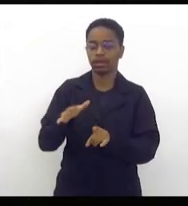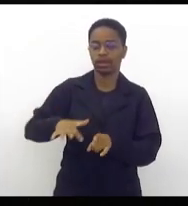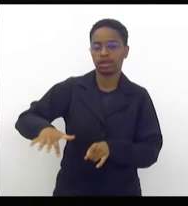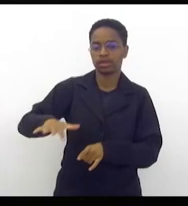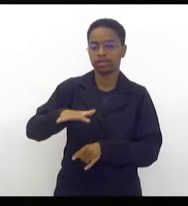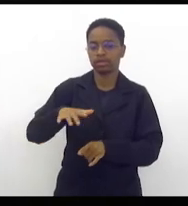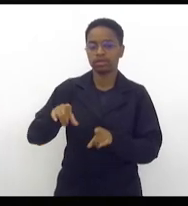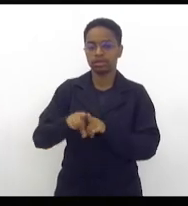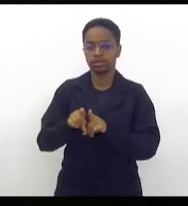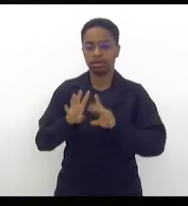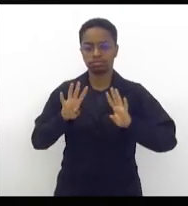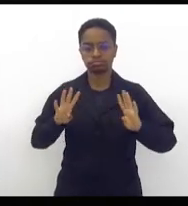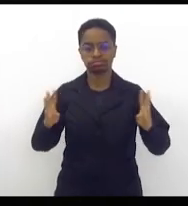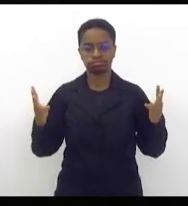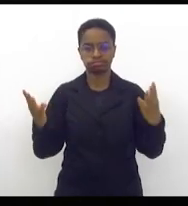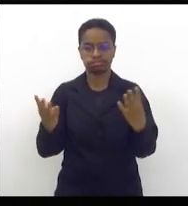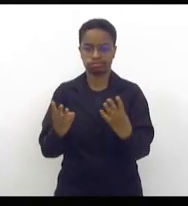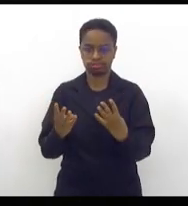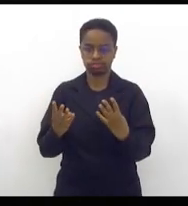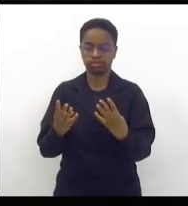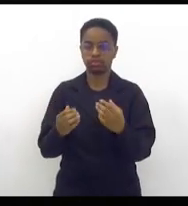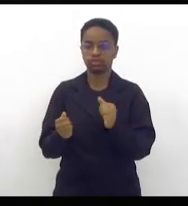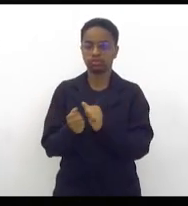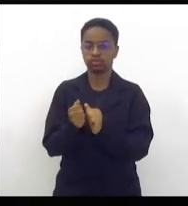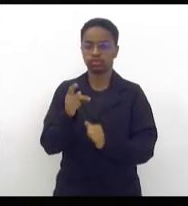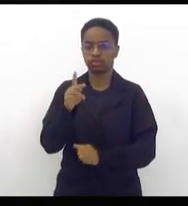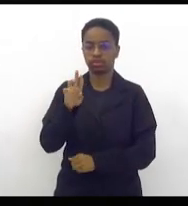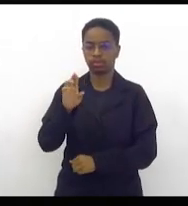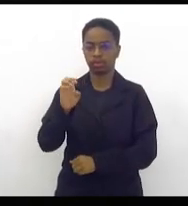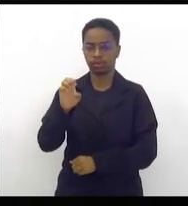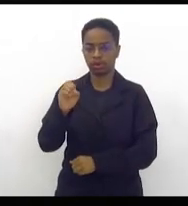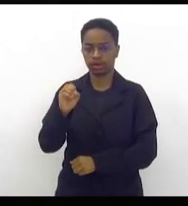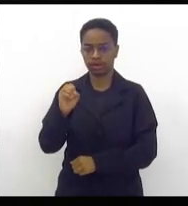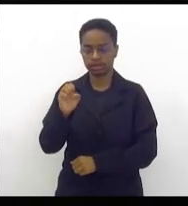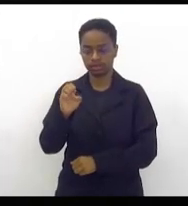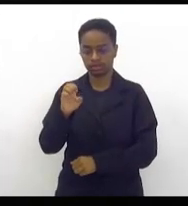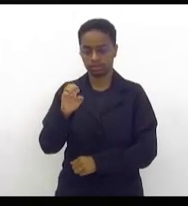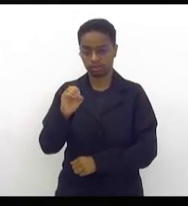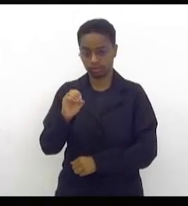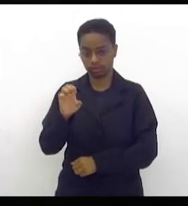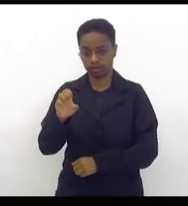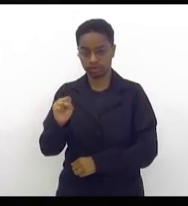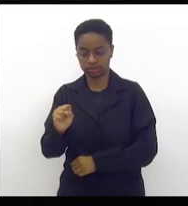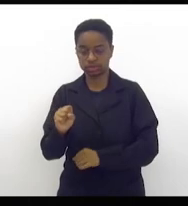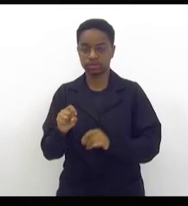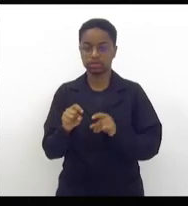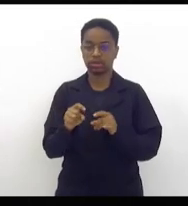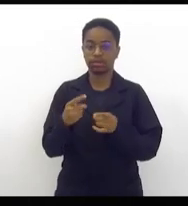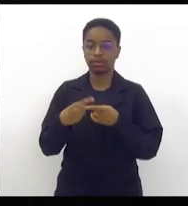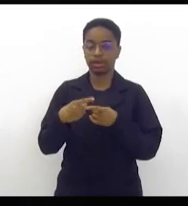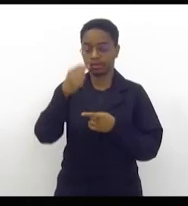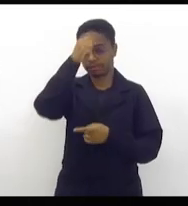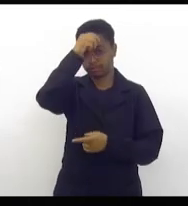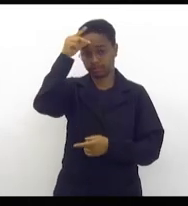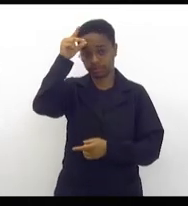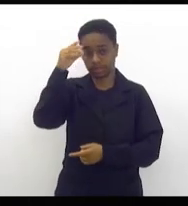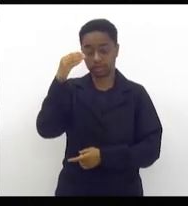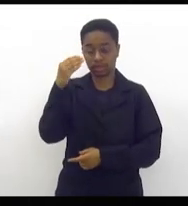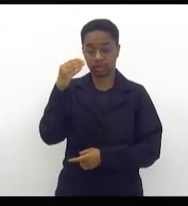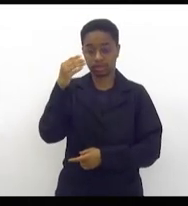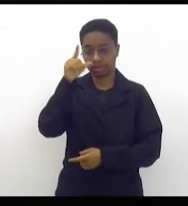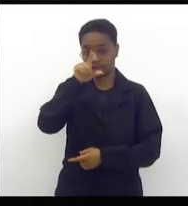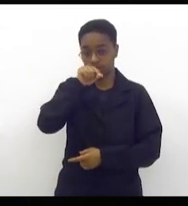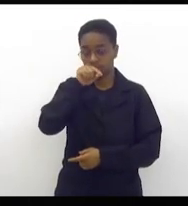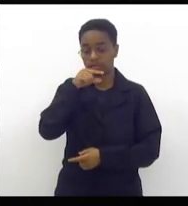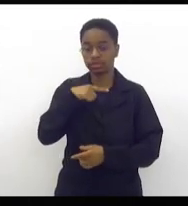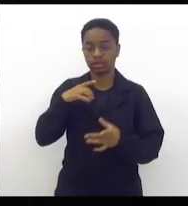fez um cinturão ali, presidente, com o PROEIS junto com o RAIS. O que é o PROEIS? A Prefeitura de Unilópolis fez um convênio